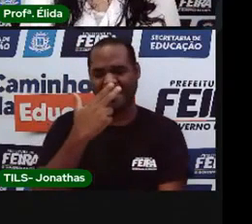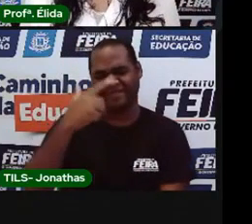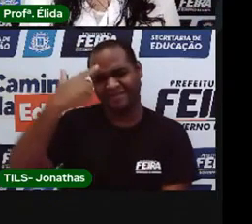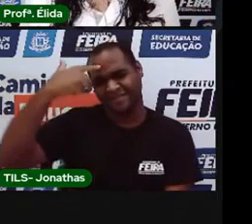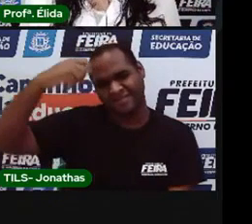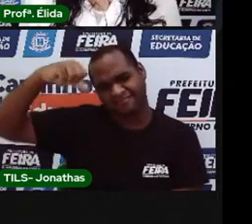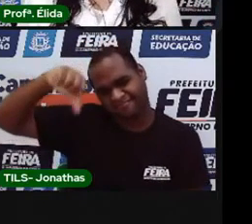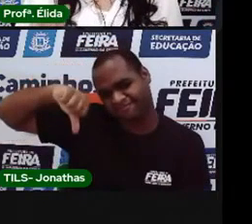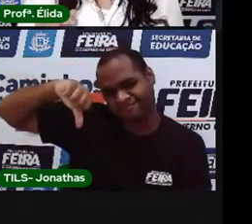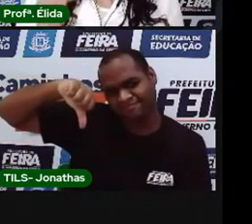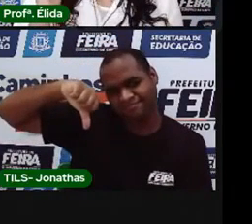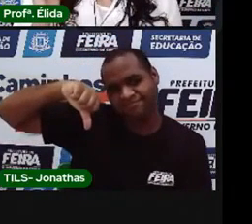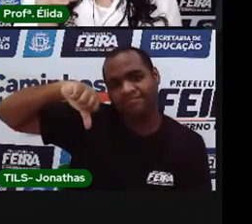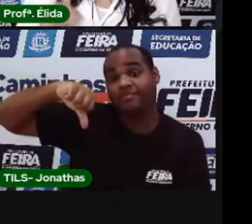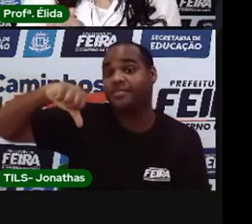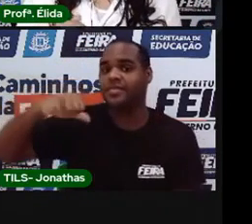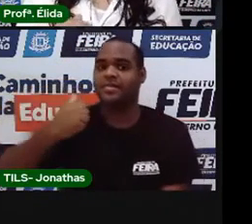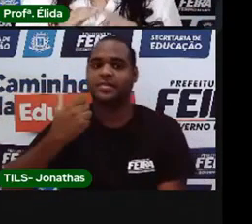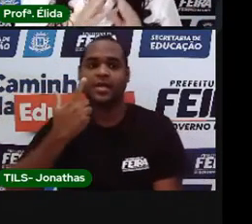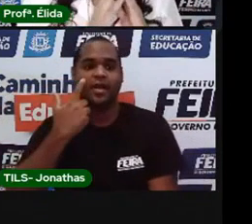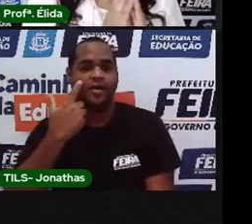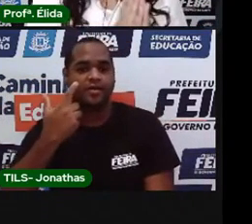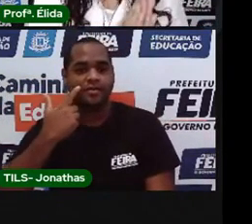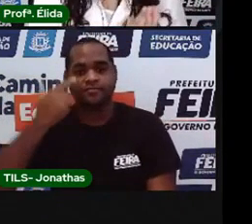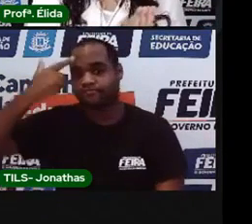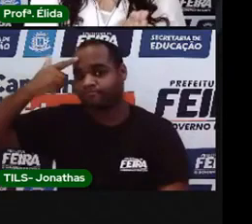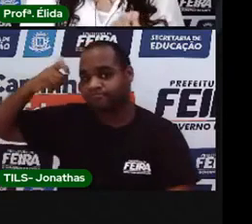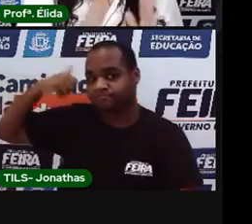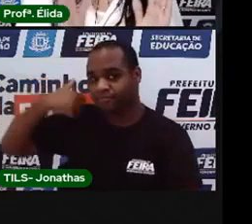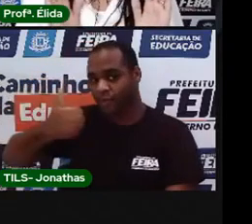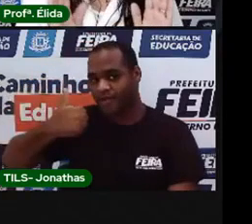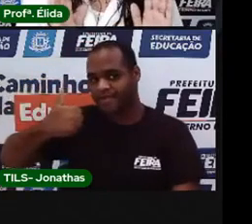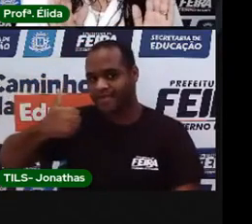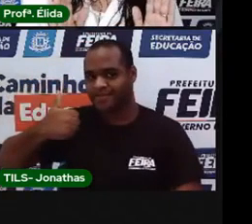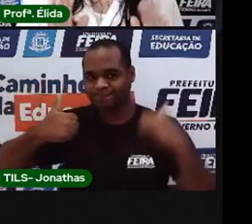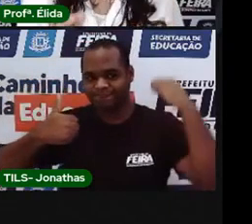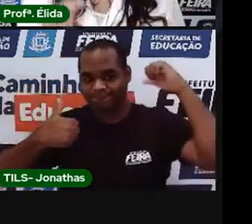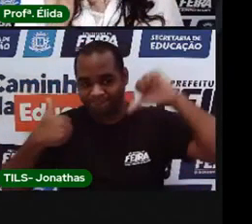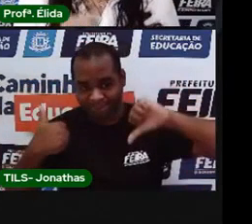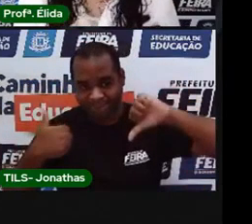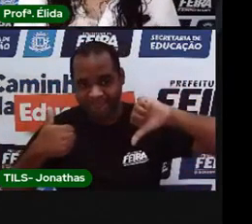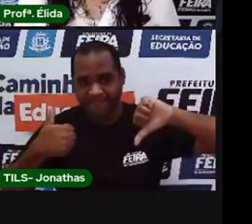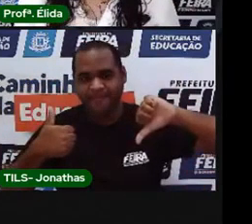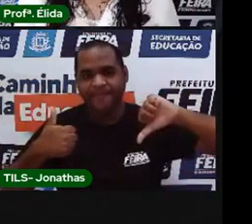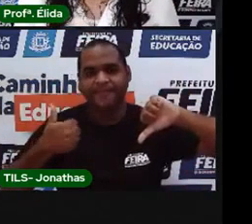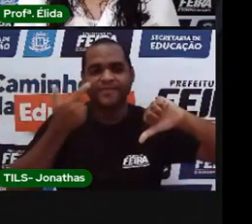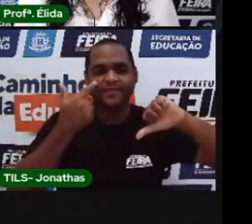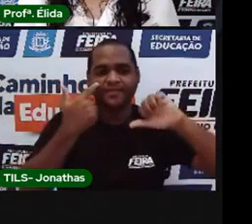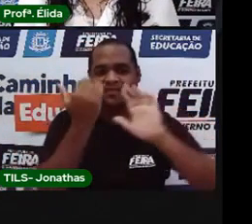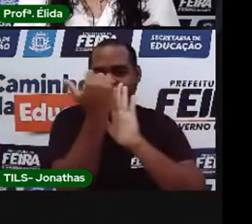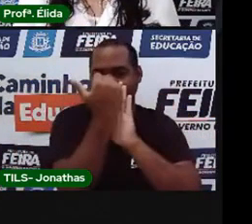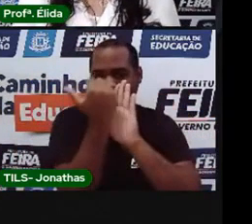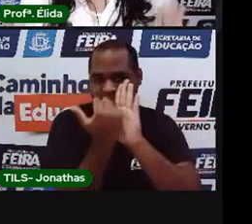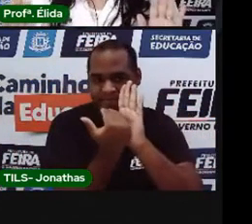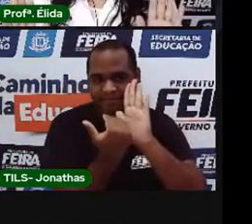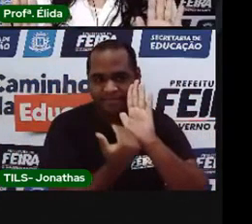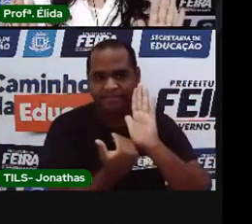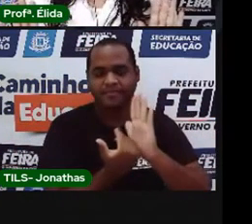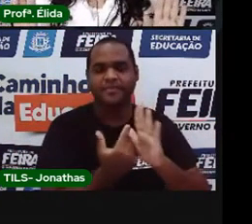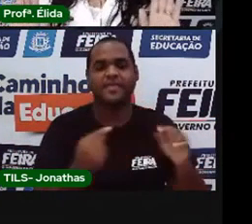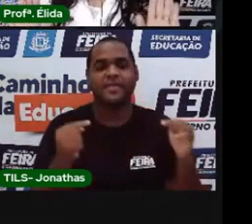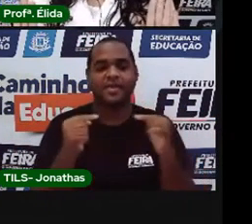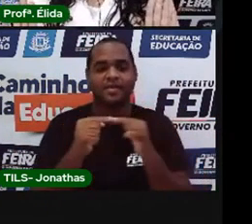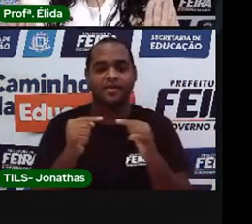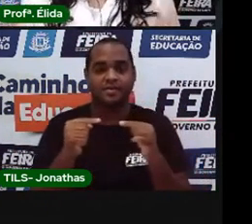tão boas. Vamos listar coisas positivas e negativas. Vamos listá-las agora? A